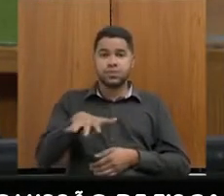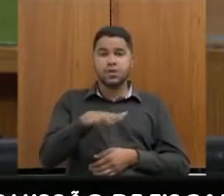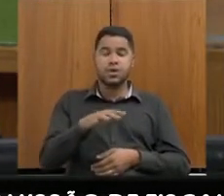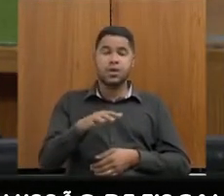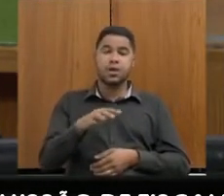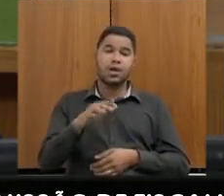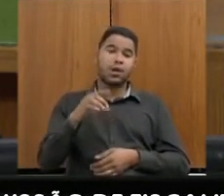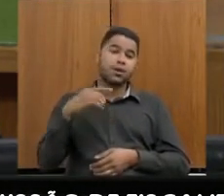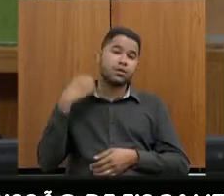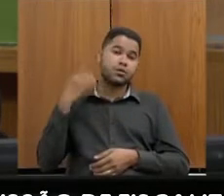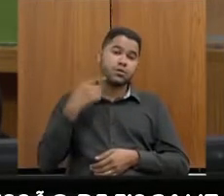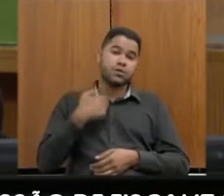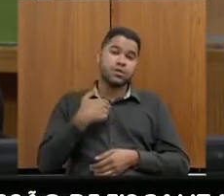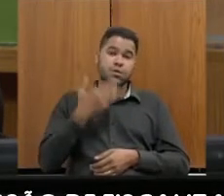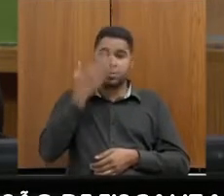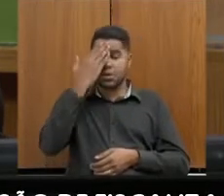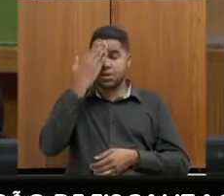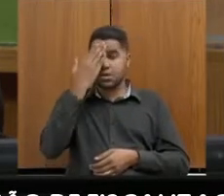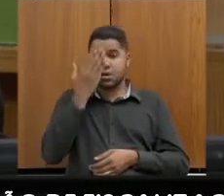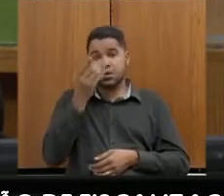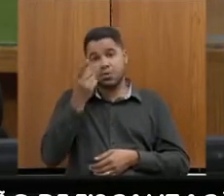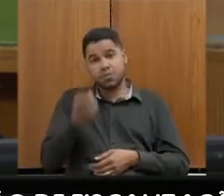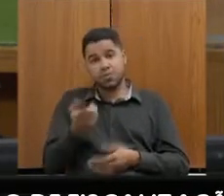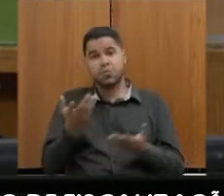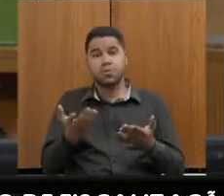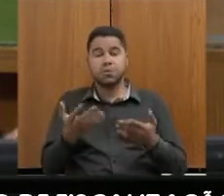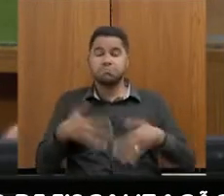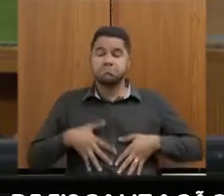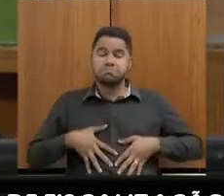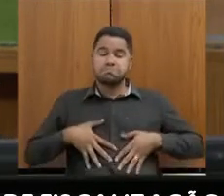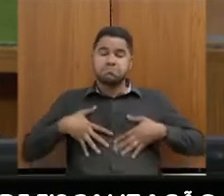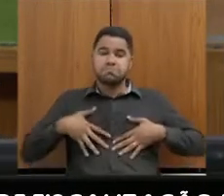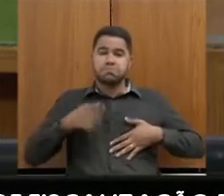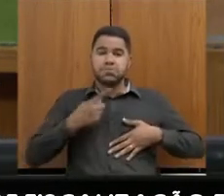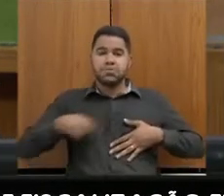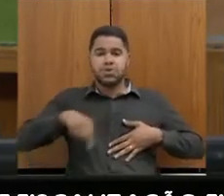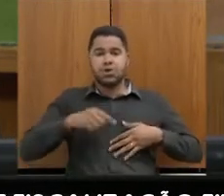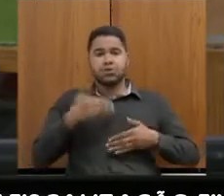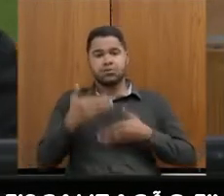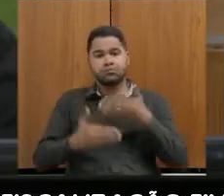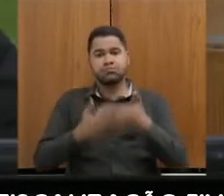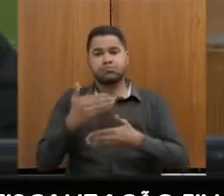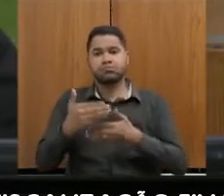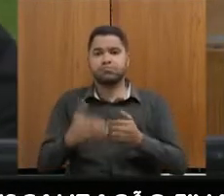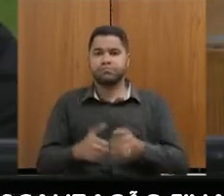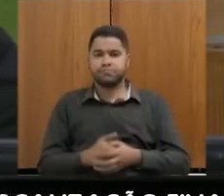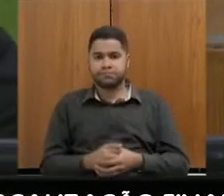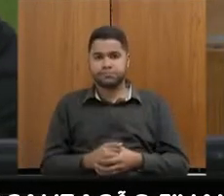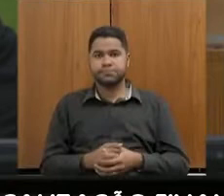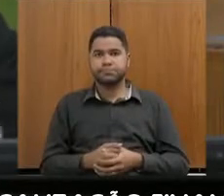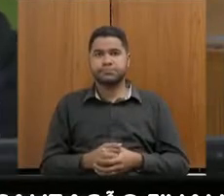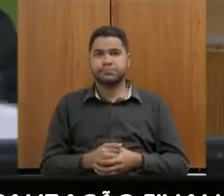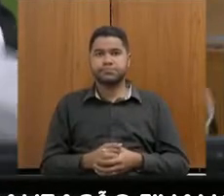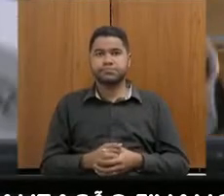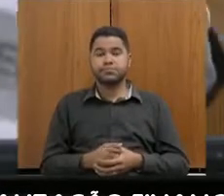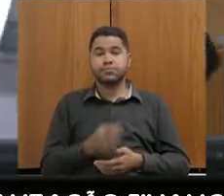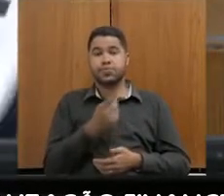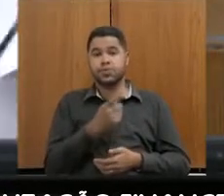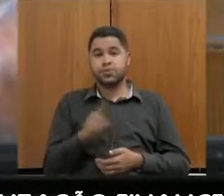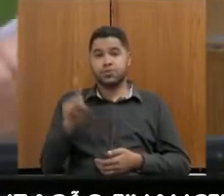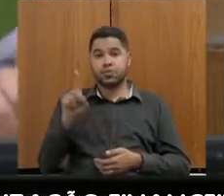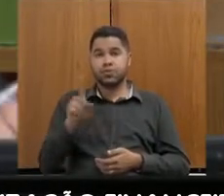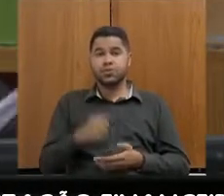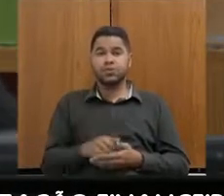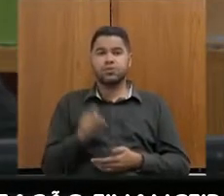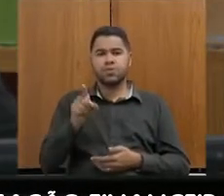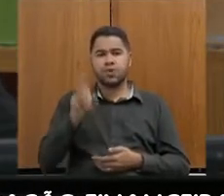Estado e eu entendo como satisfatórios para a gente dar andamento nesse processo. Por último, a